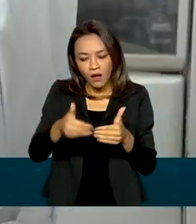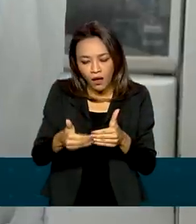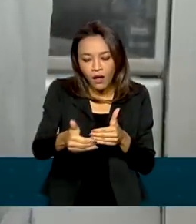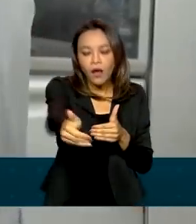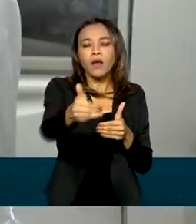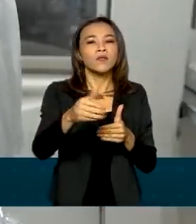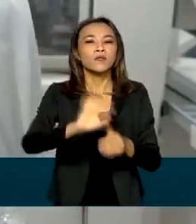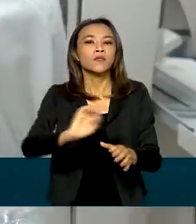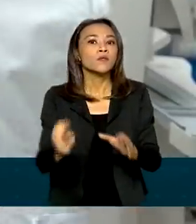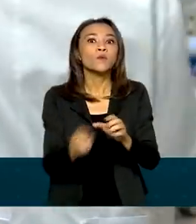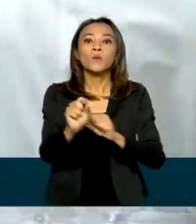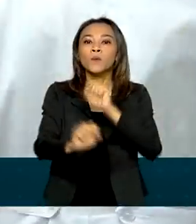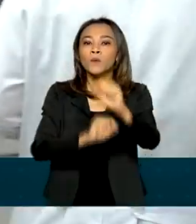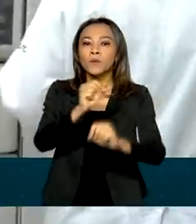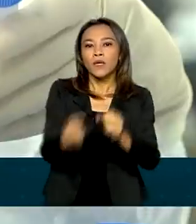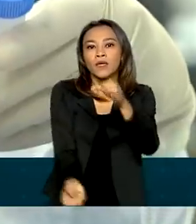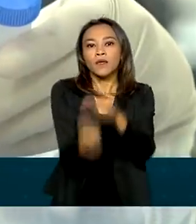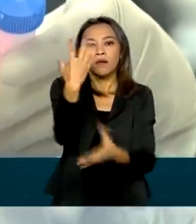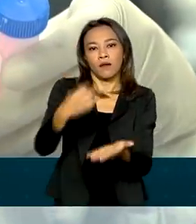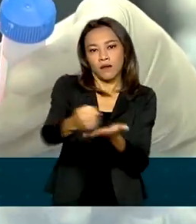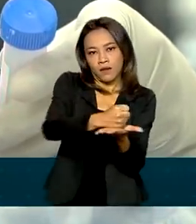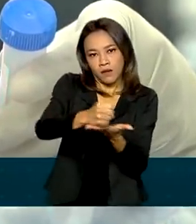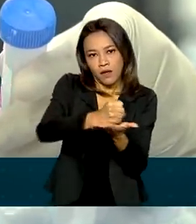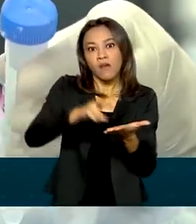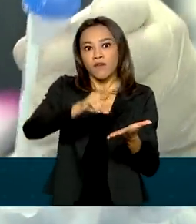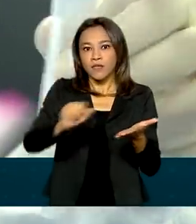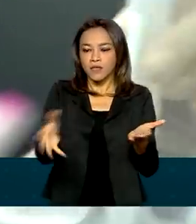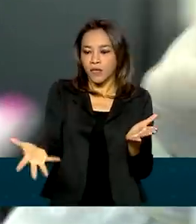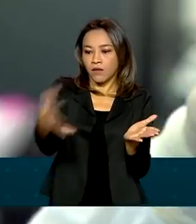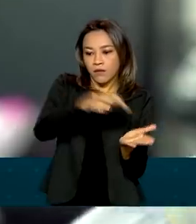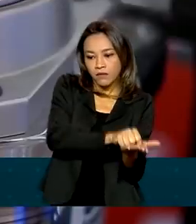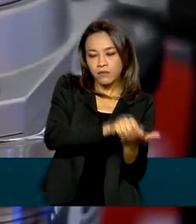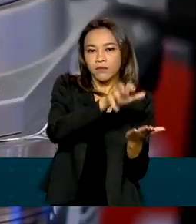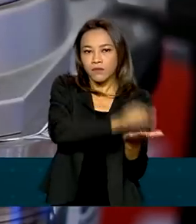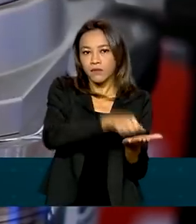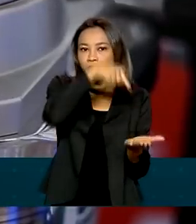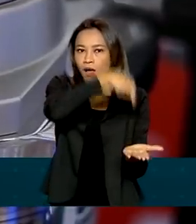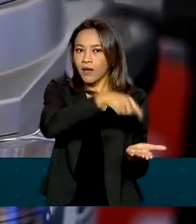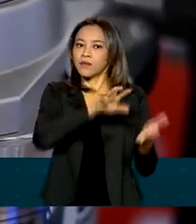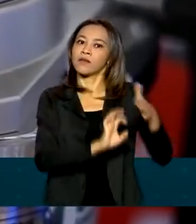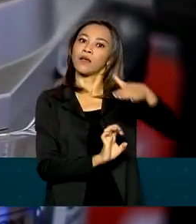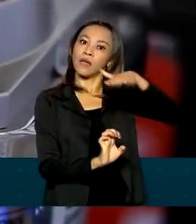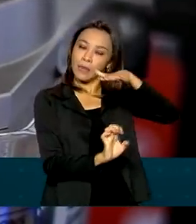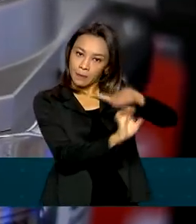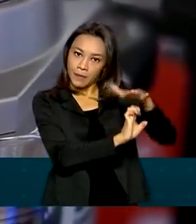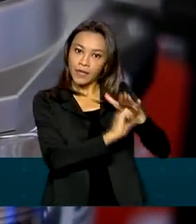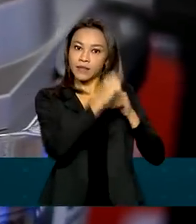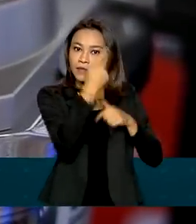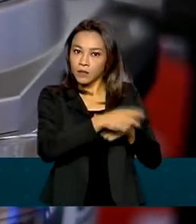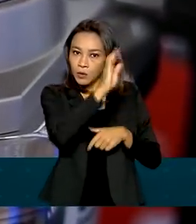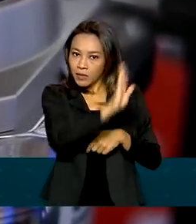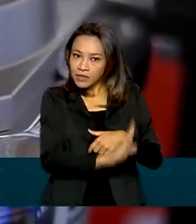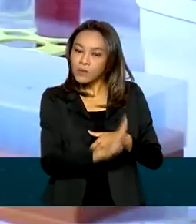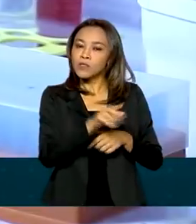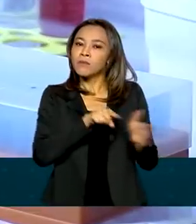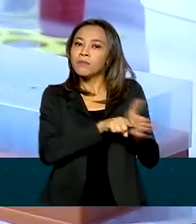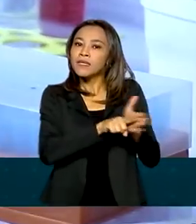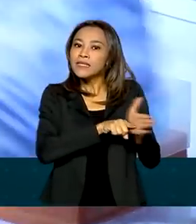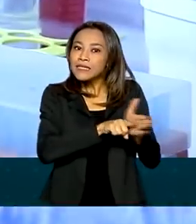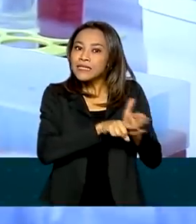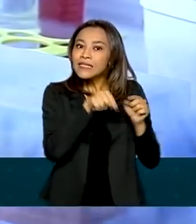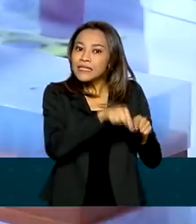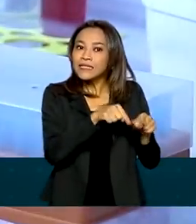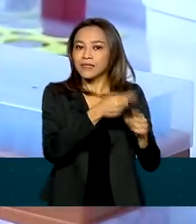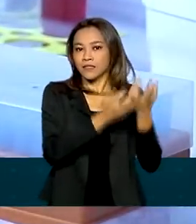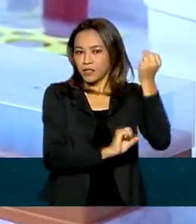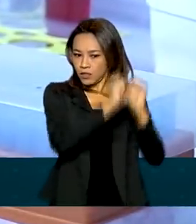fármacos nacionais. Eles serão credenciados como unidades da Empresa Brasileira de Pesquisa e Inovação Industrial, a Embrapi.